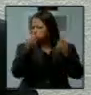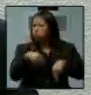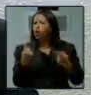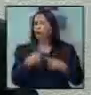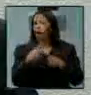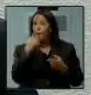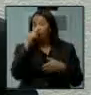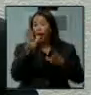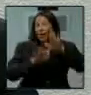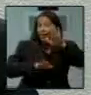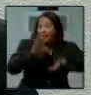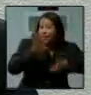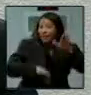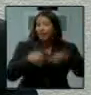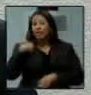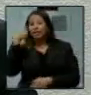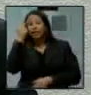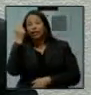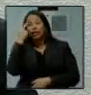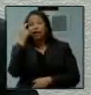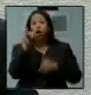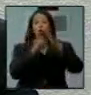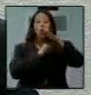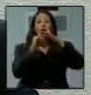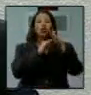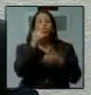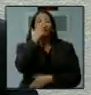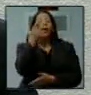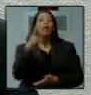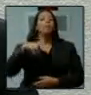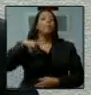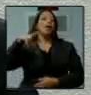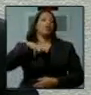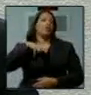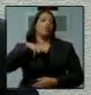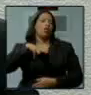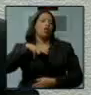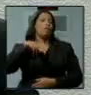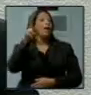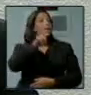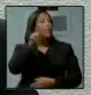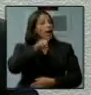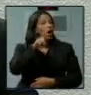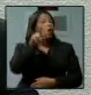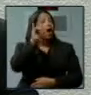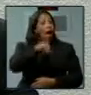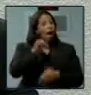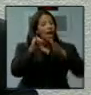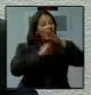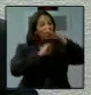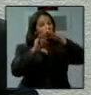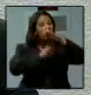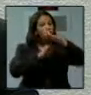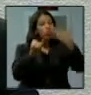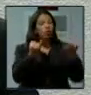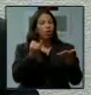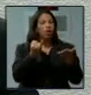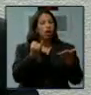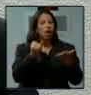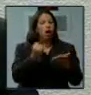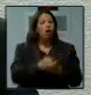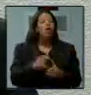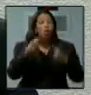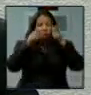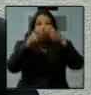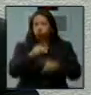momentos são tratadas e categorizadas como instituições privadas, como se tivessem natureza mercantil e finalidade de lucro, o que não